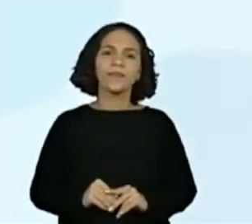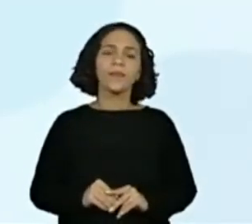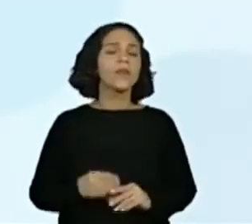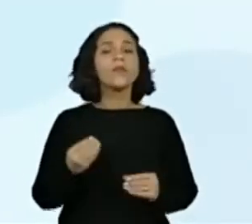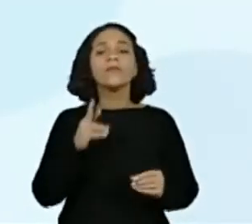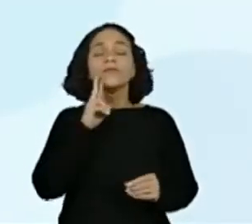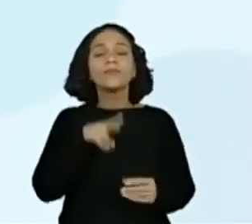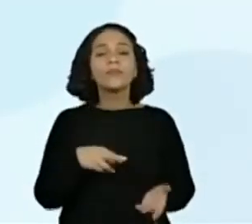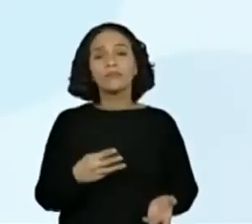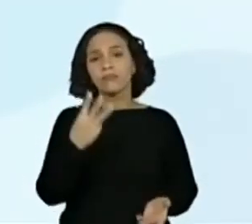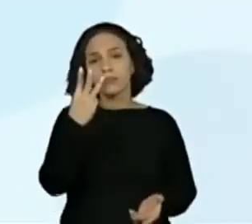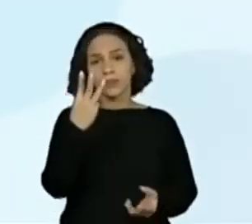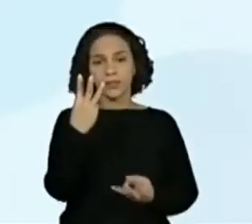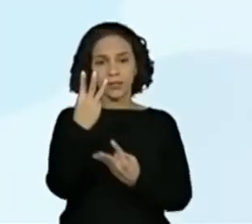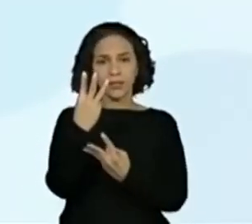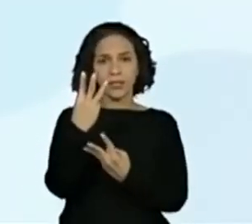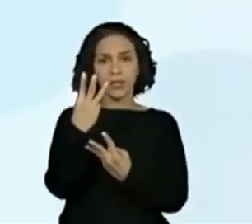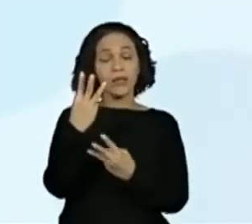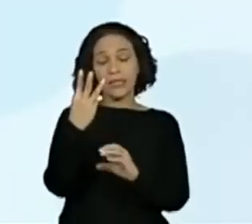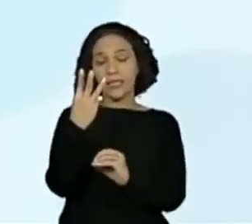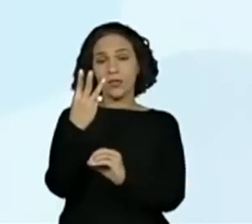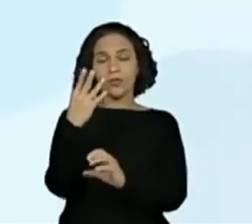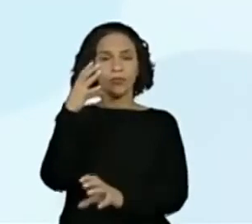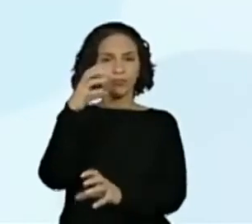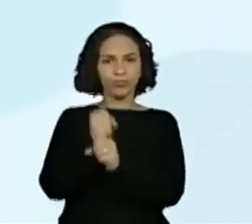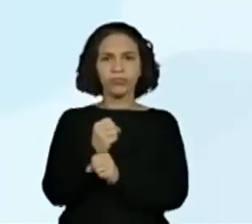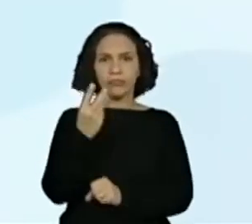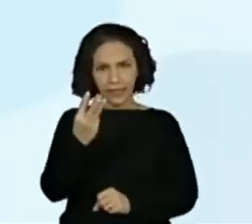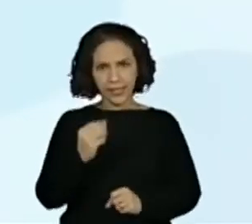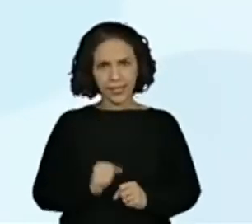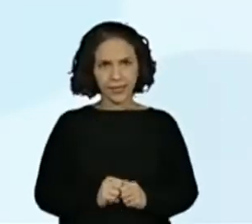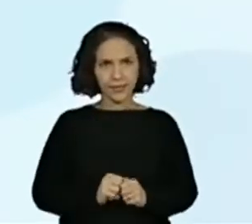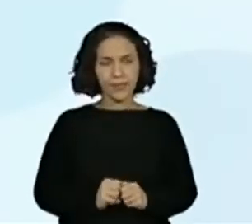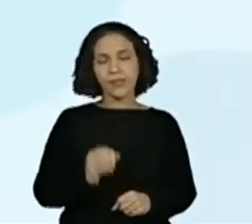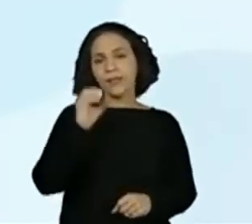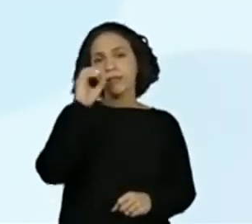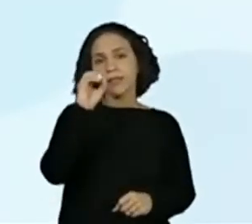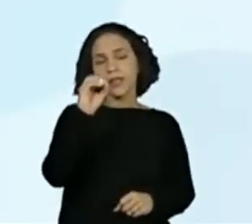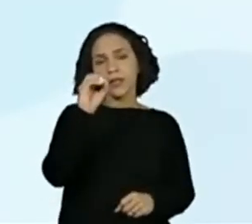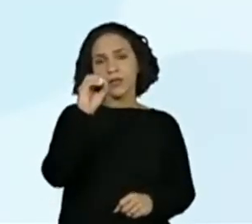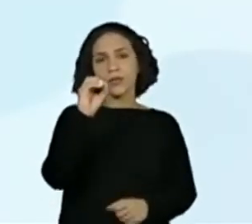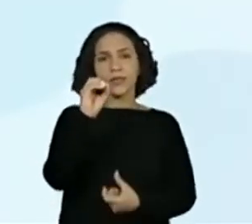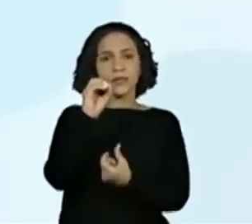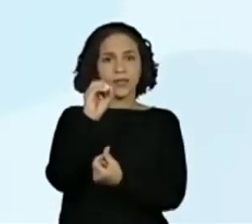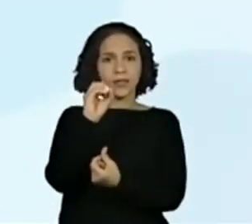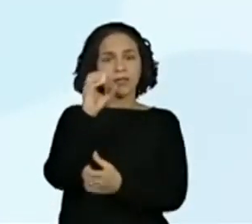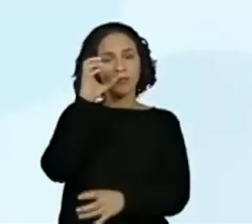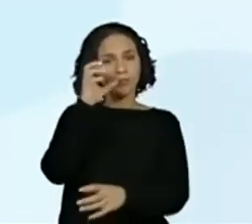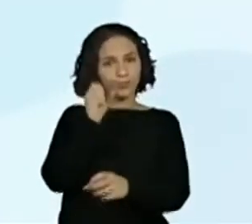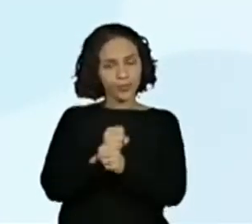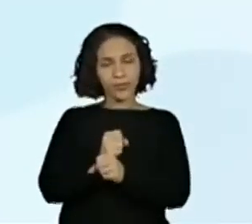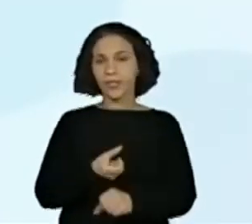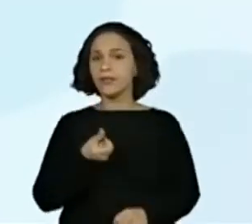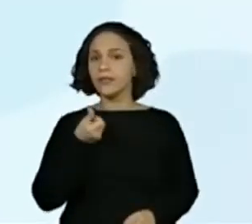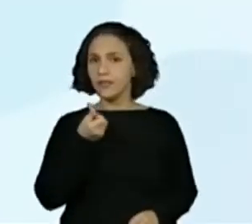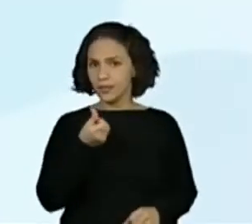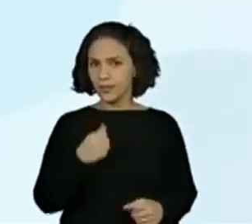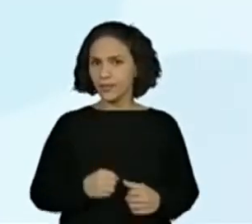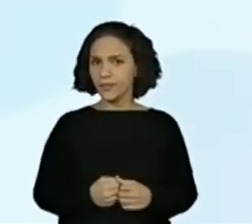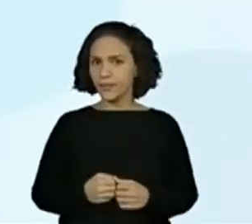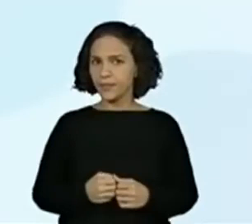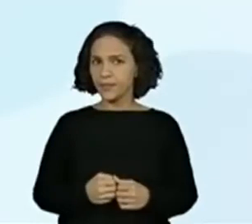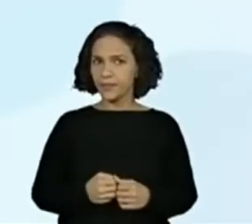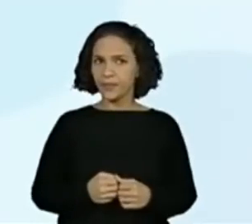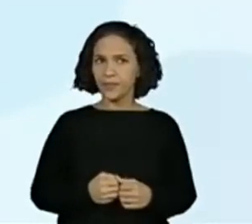Vamos lá? 3 mais 0 é igual a 3. 0 mais 6 é igual a 6.